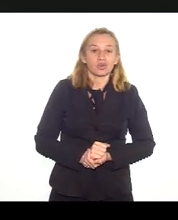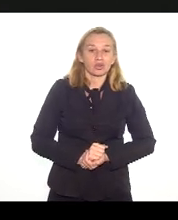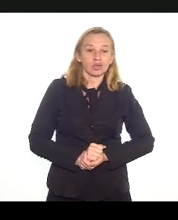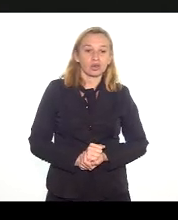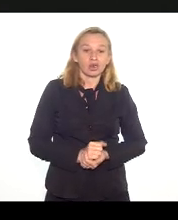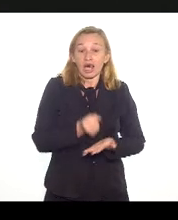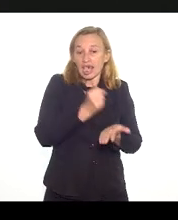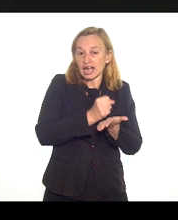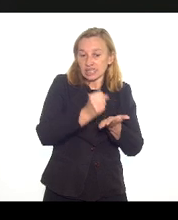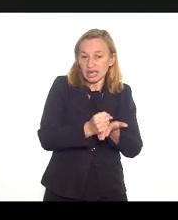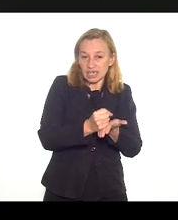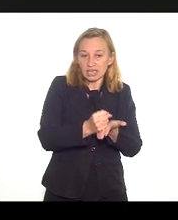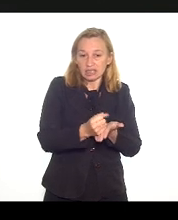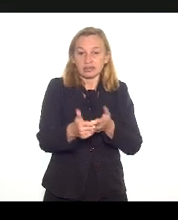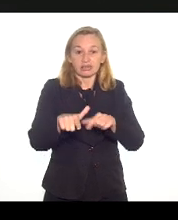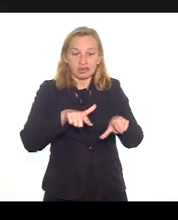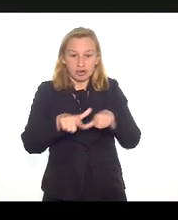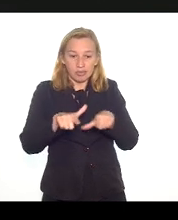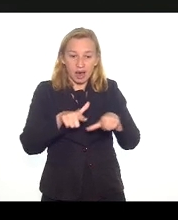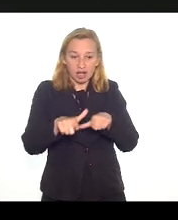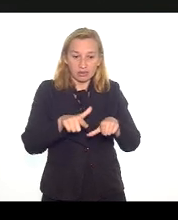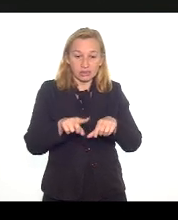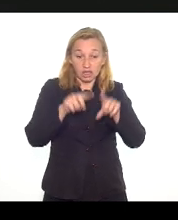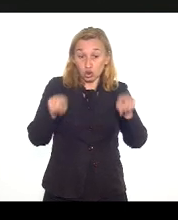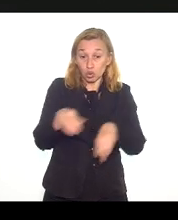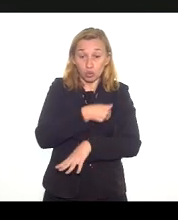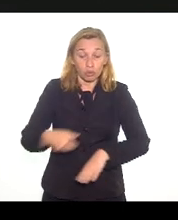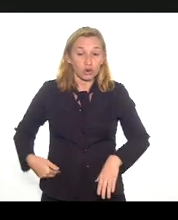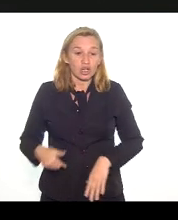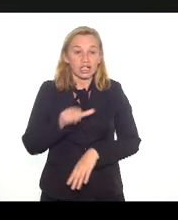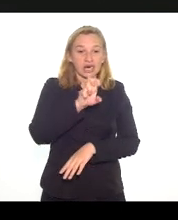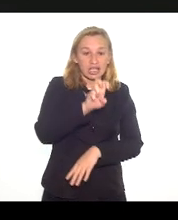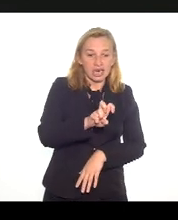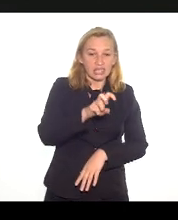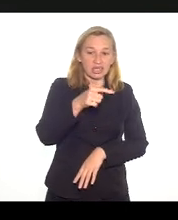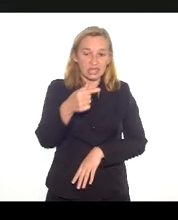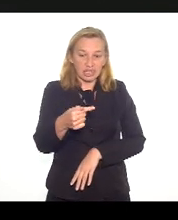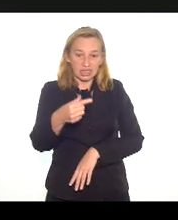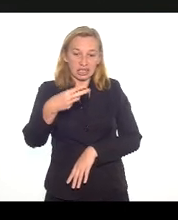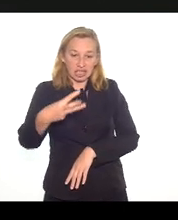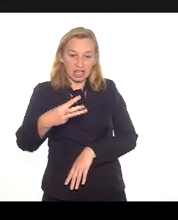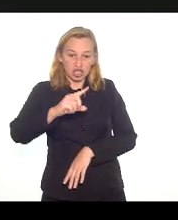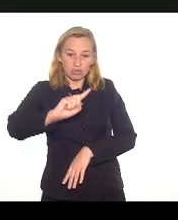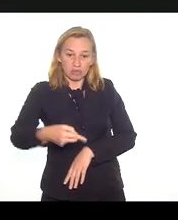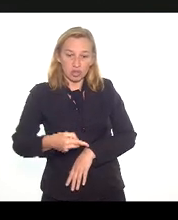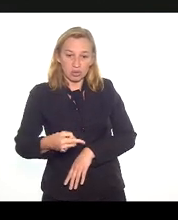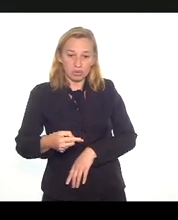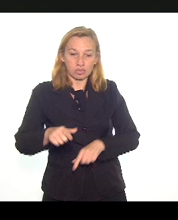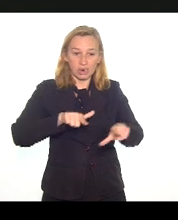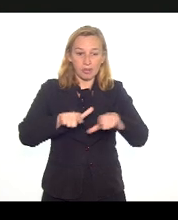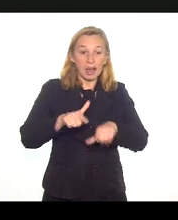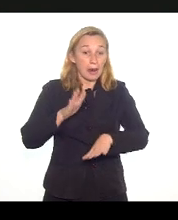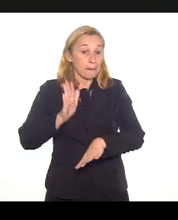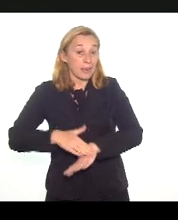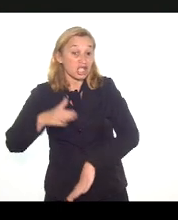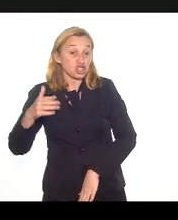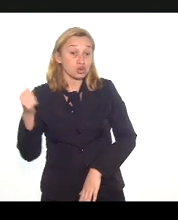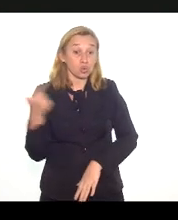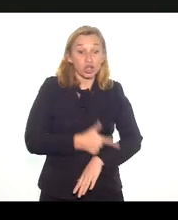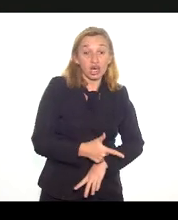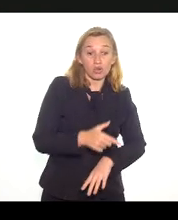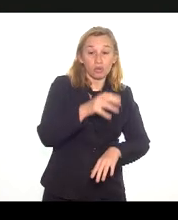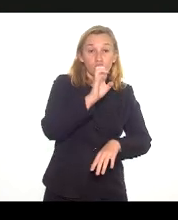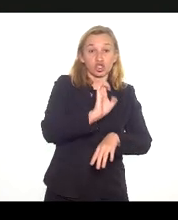incluindo carteira assinada do setor público. é 573 mil empregos, quer dizer, mais do que o Estado de São Paulo, apesar de, em